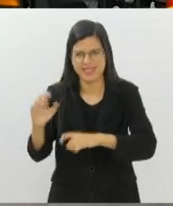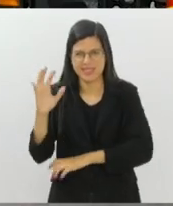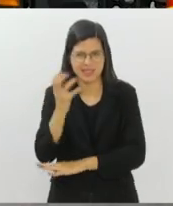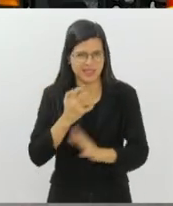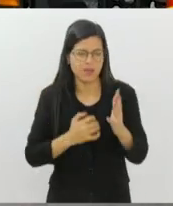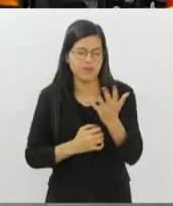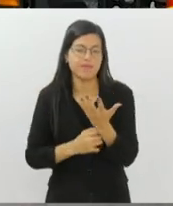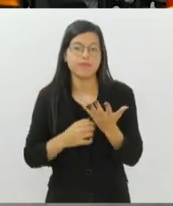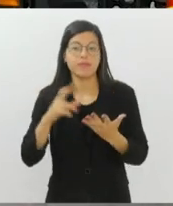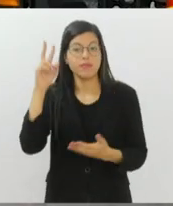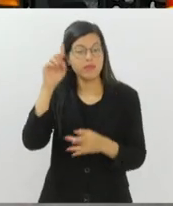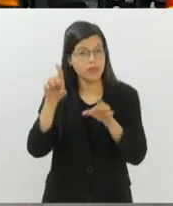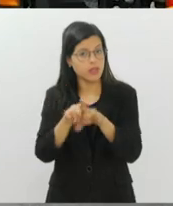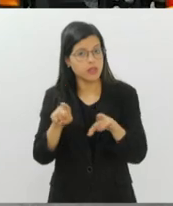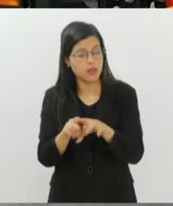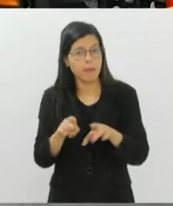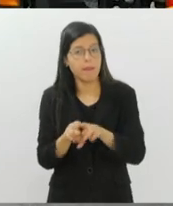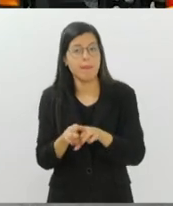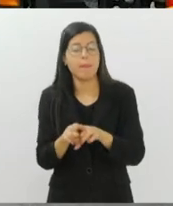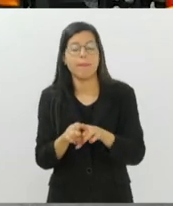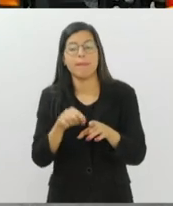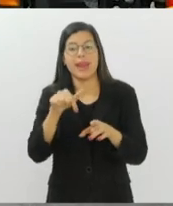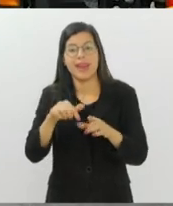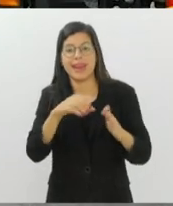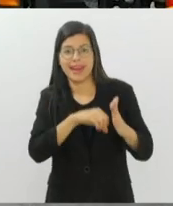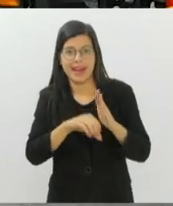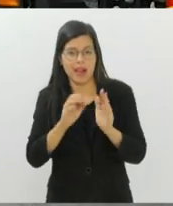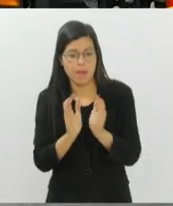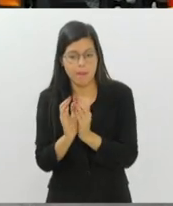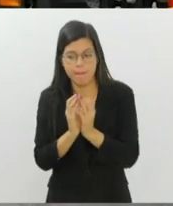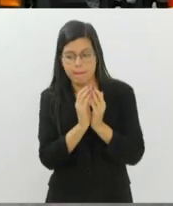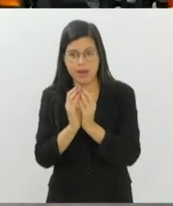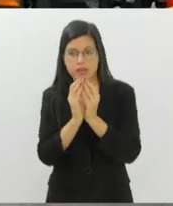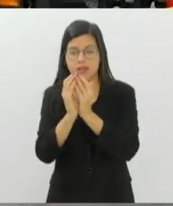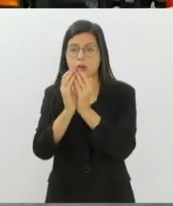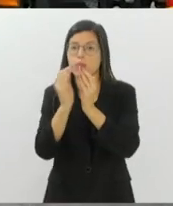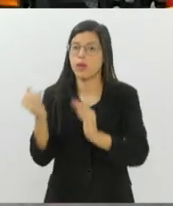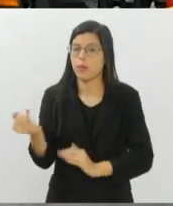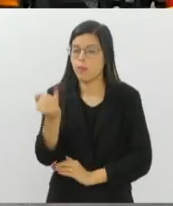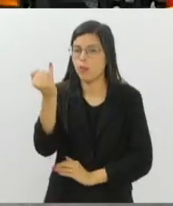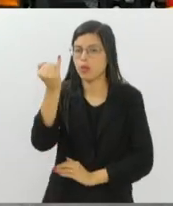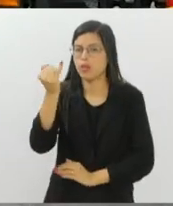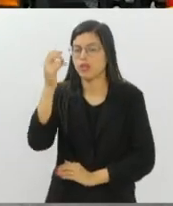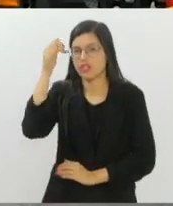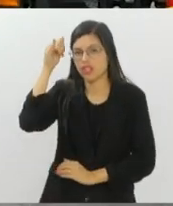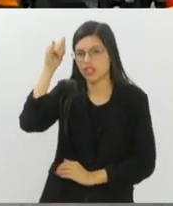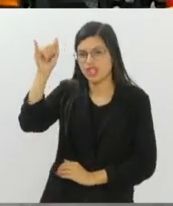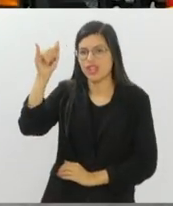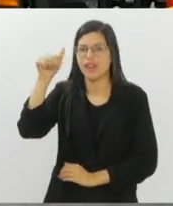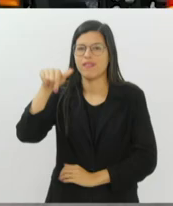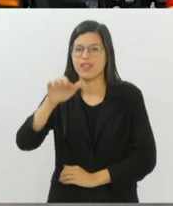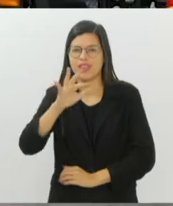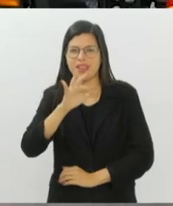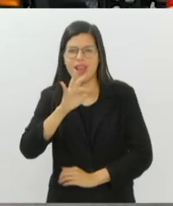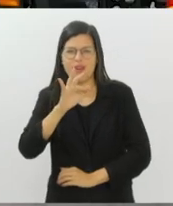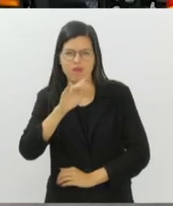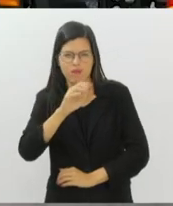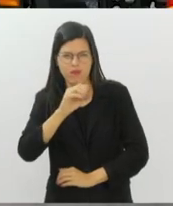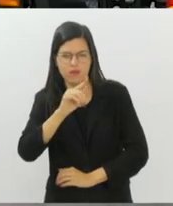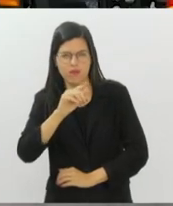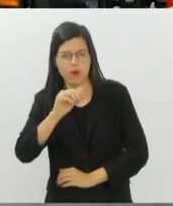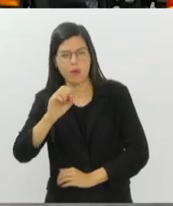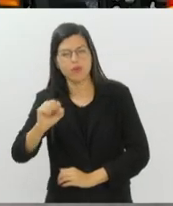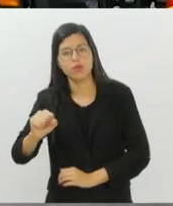Lembrar também que é crime soltar balões e é fundamental não soltar fogos de artifício. Tudo isso pode gerar grandes